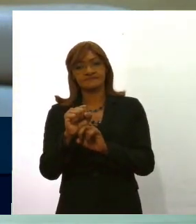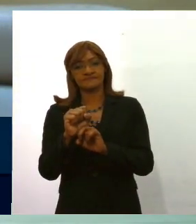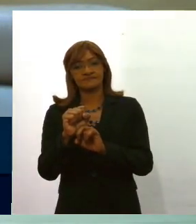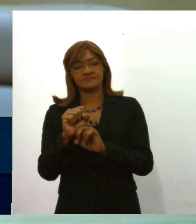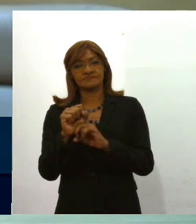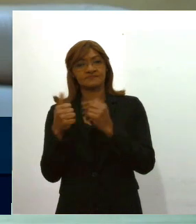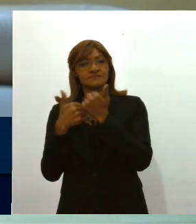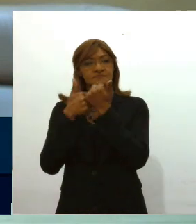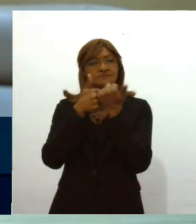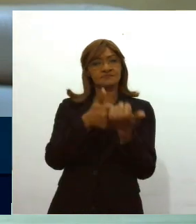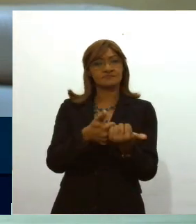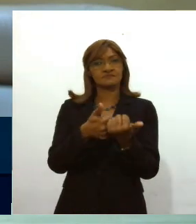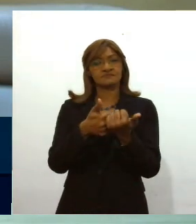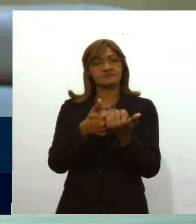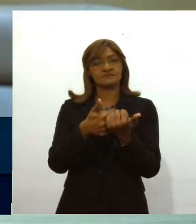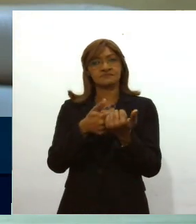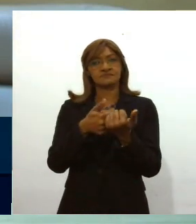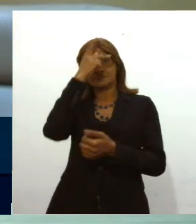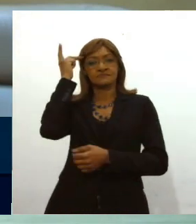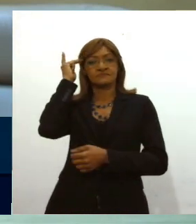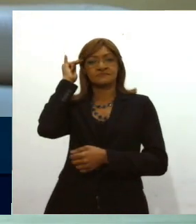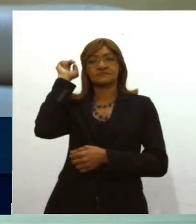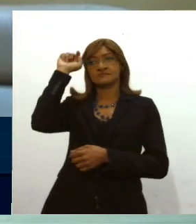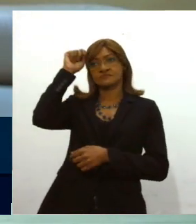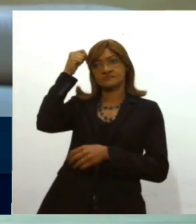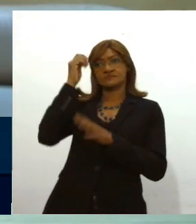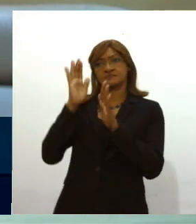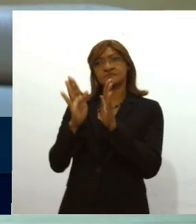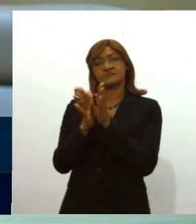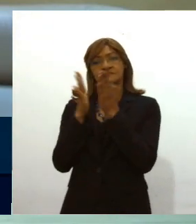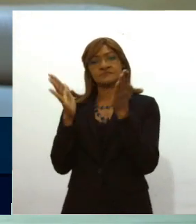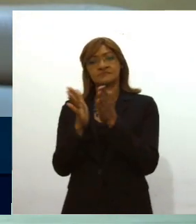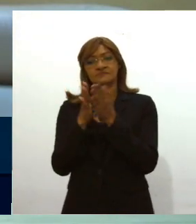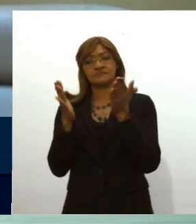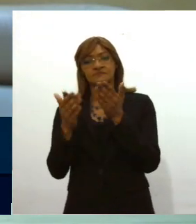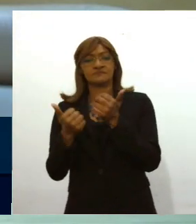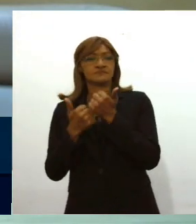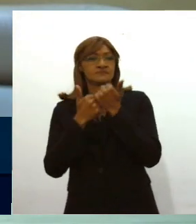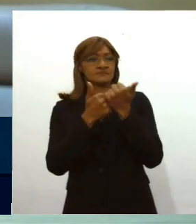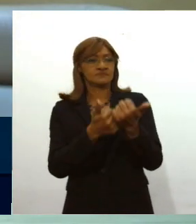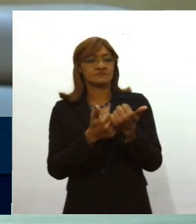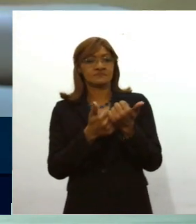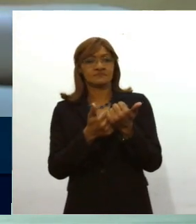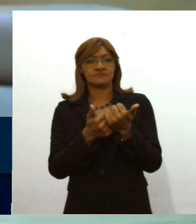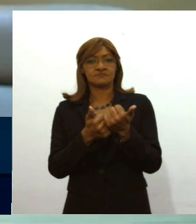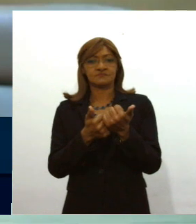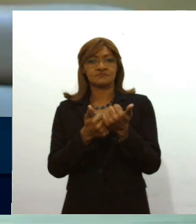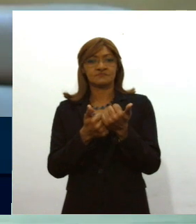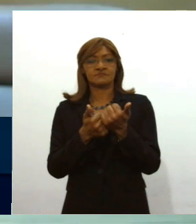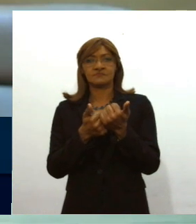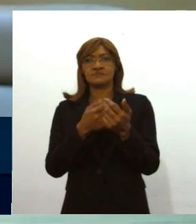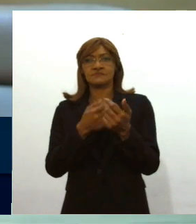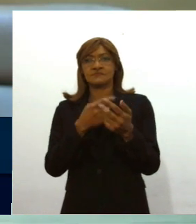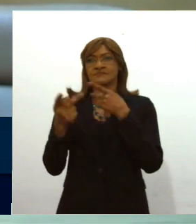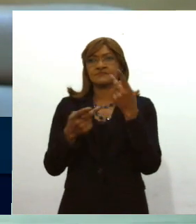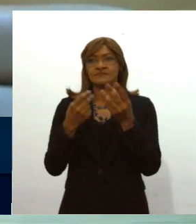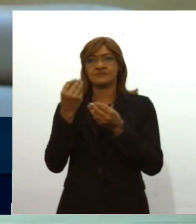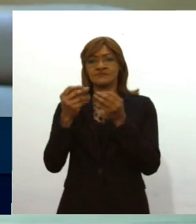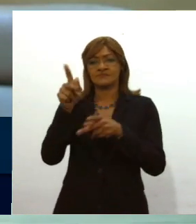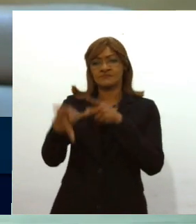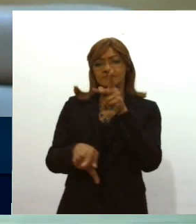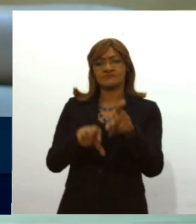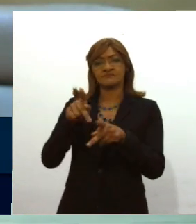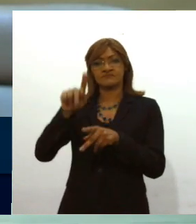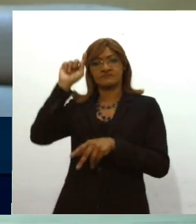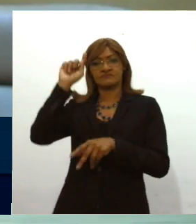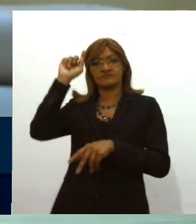defendendo o negro, o pobre, defendendo, falando em genocídio da população